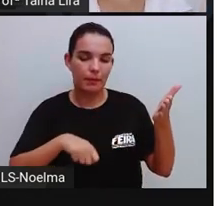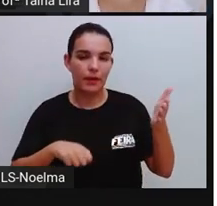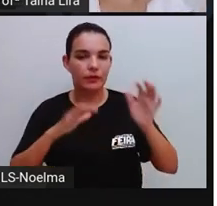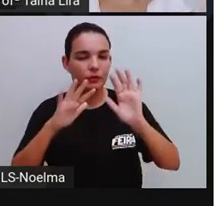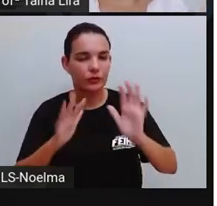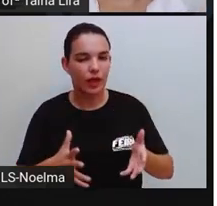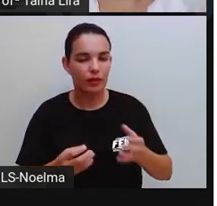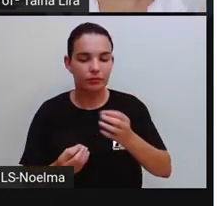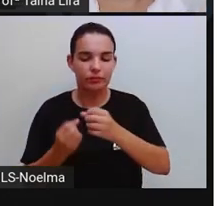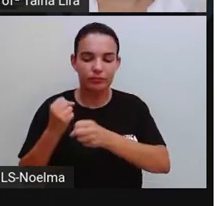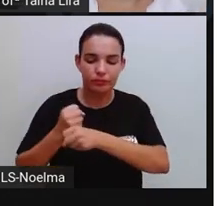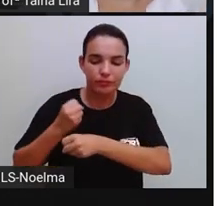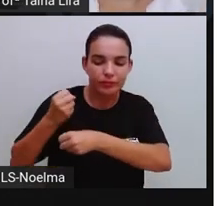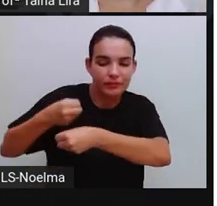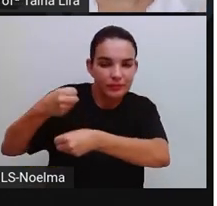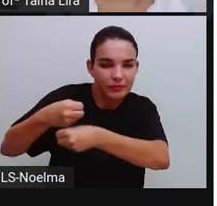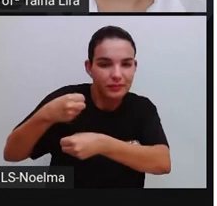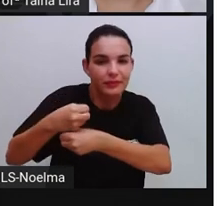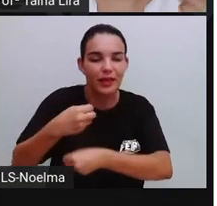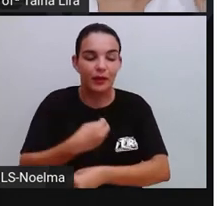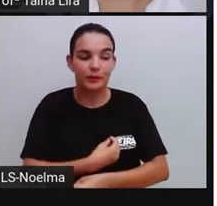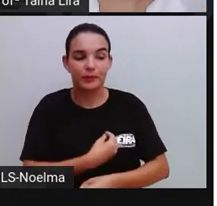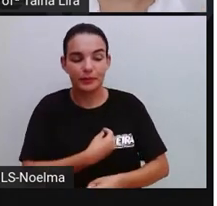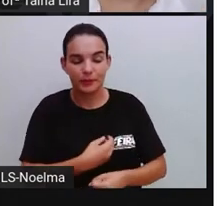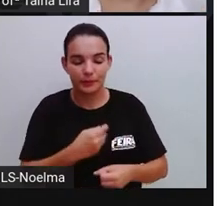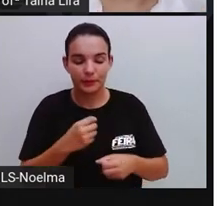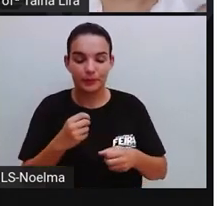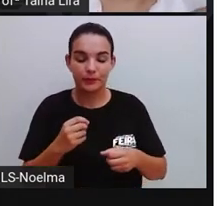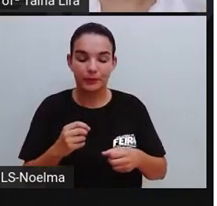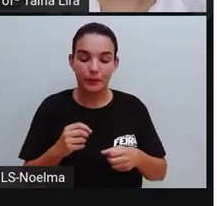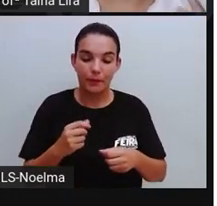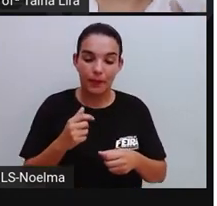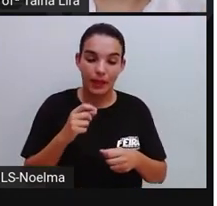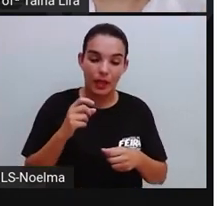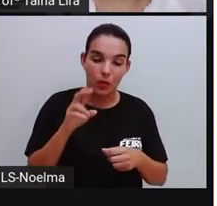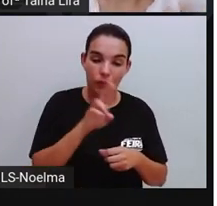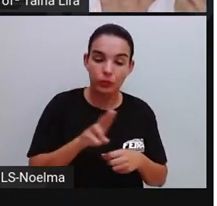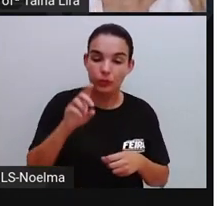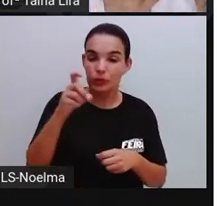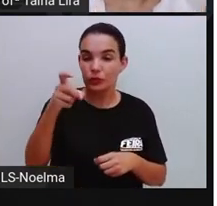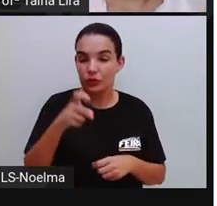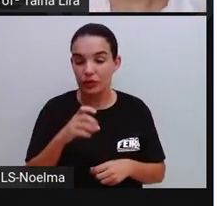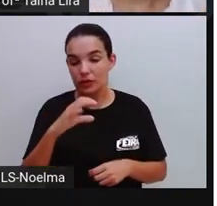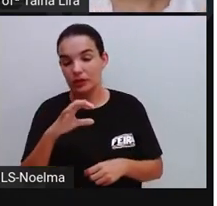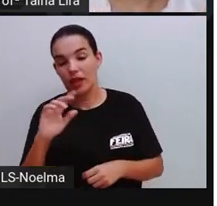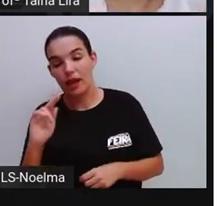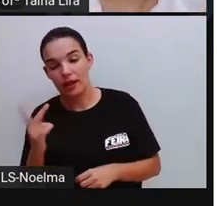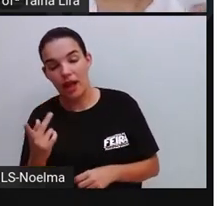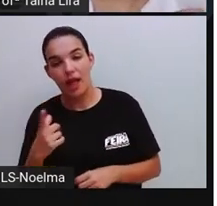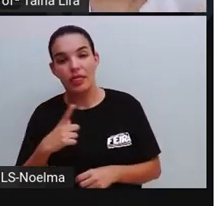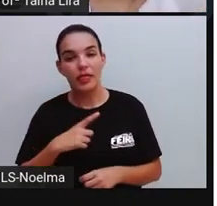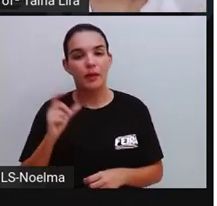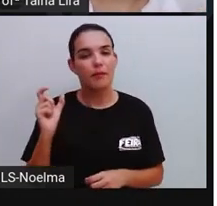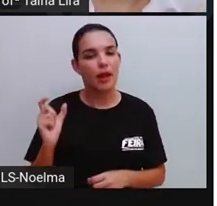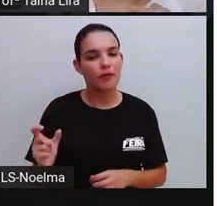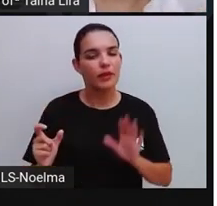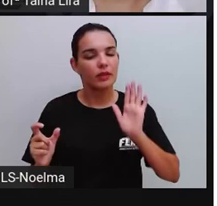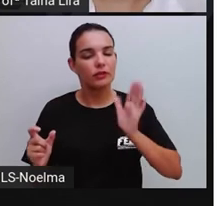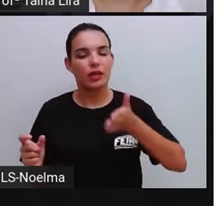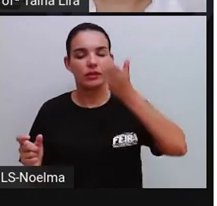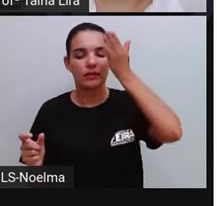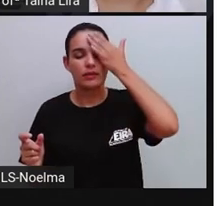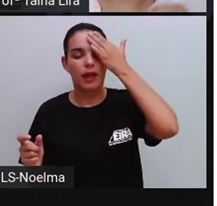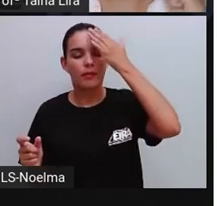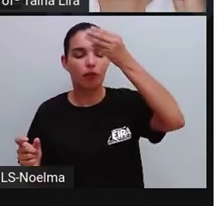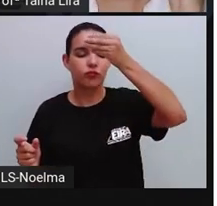nós já construímos aqui ao longo do ano letivo. O uso do X aí, do CH. Tem palavrinhas que a gente já sabe, que a gente já